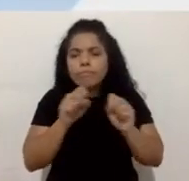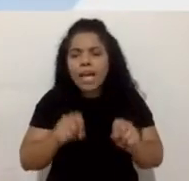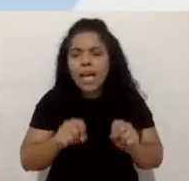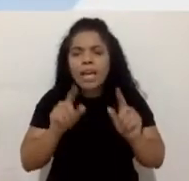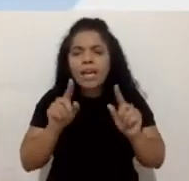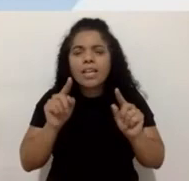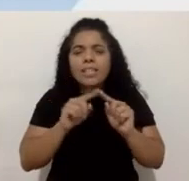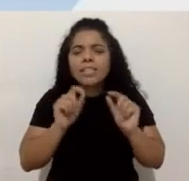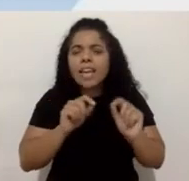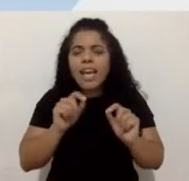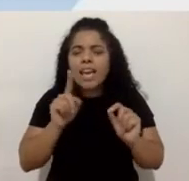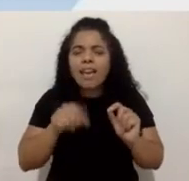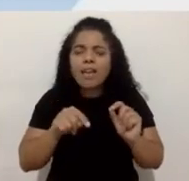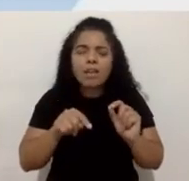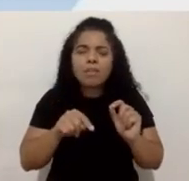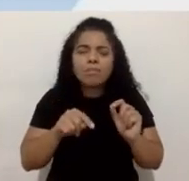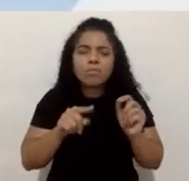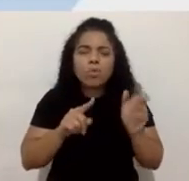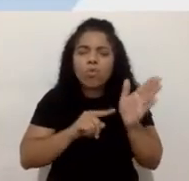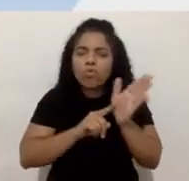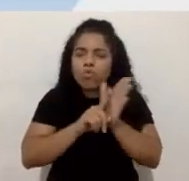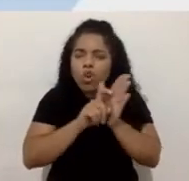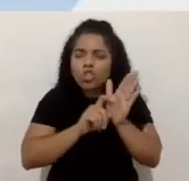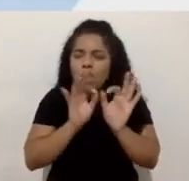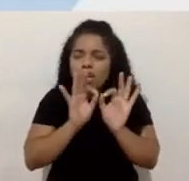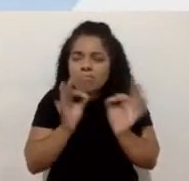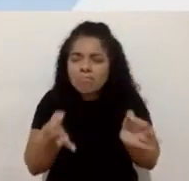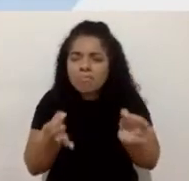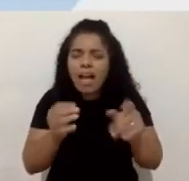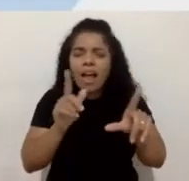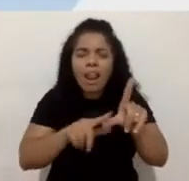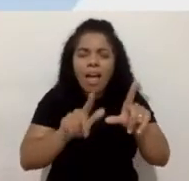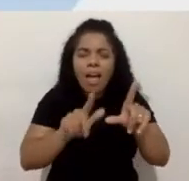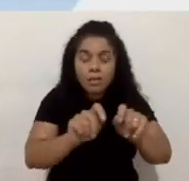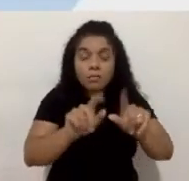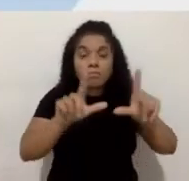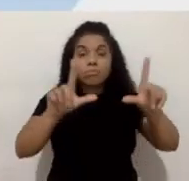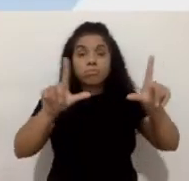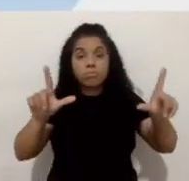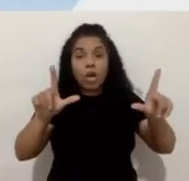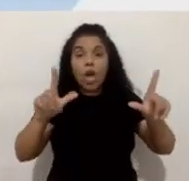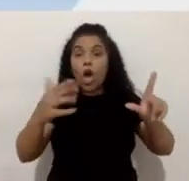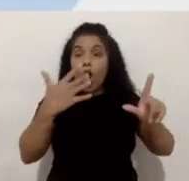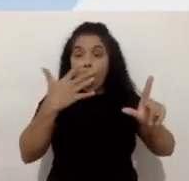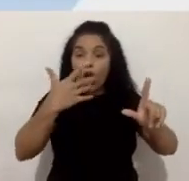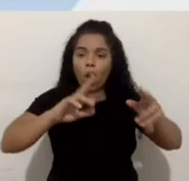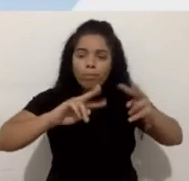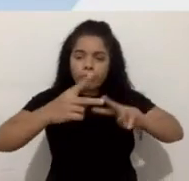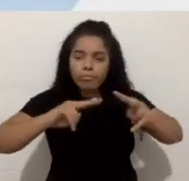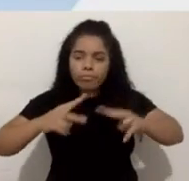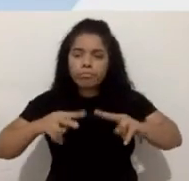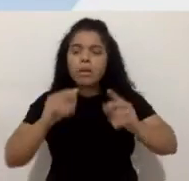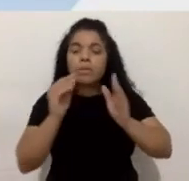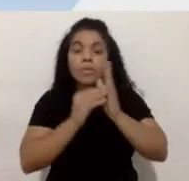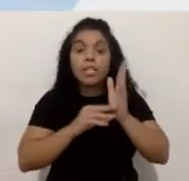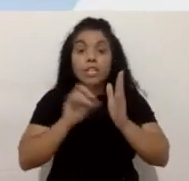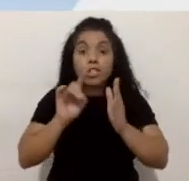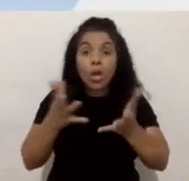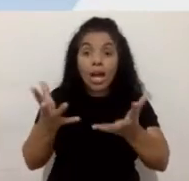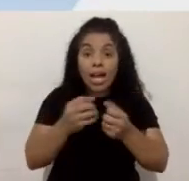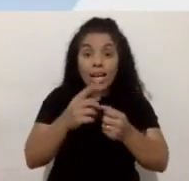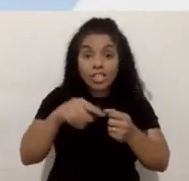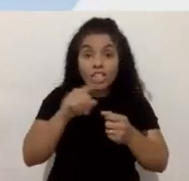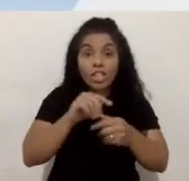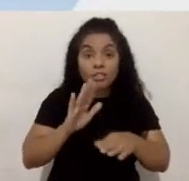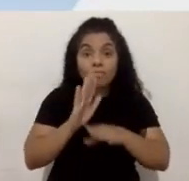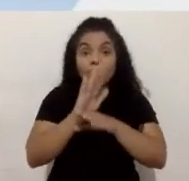contraste, de aumento de letra, de elemento, a gente não atende só as pessoas com baixa visão, né, a gente atende